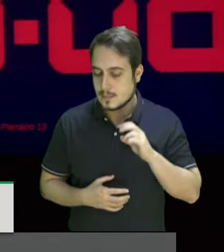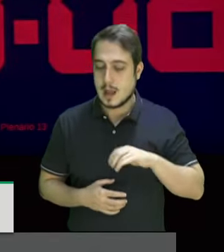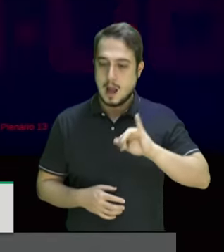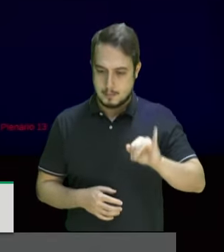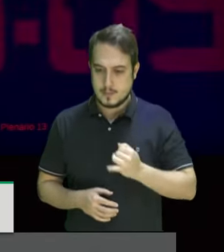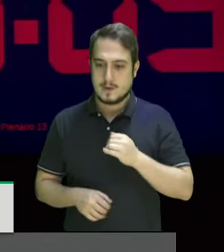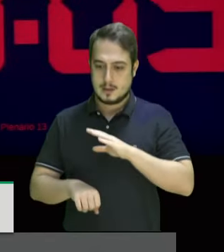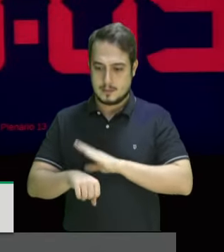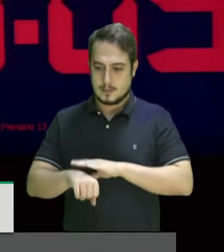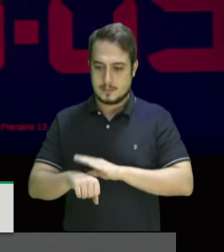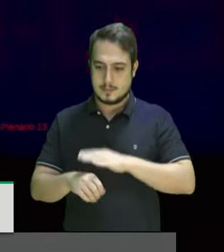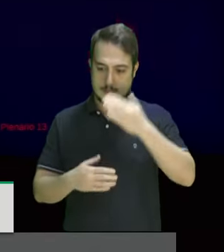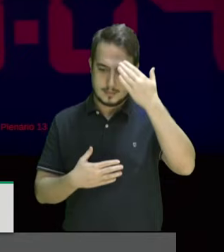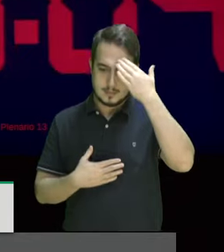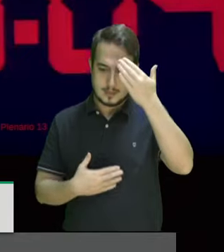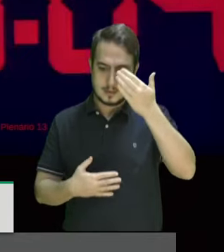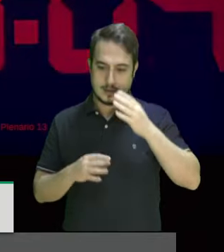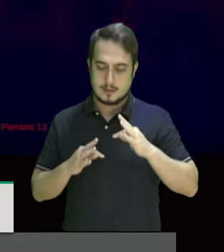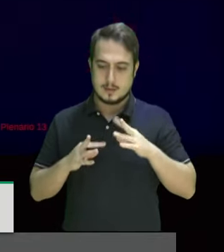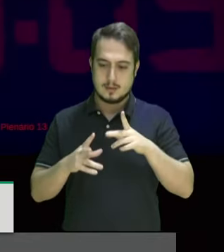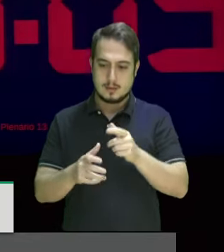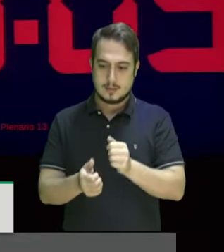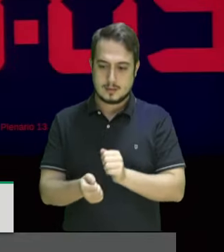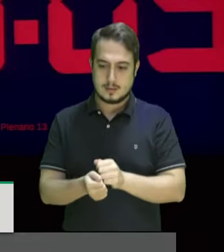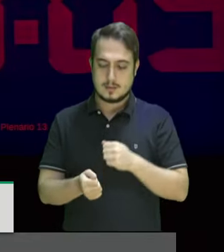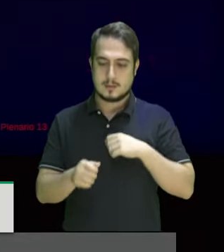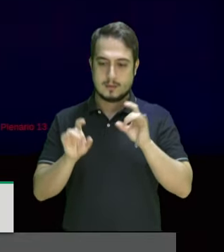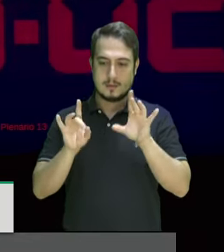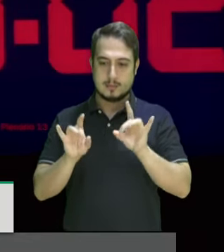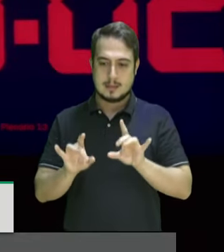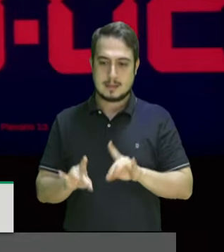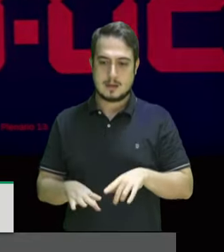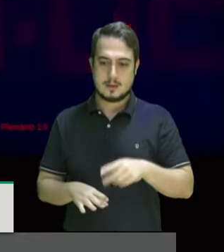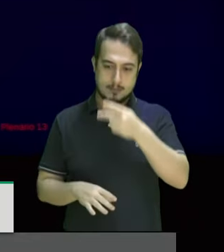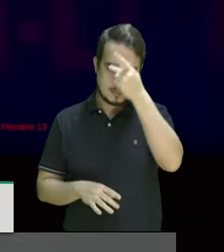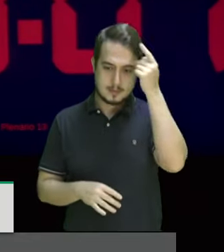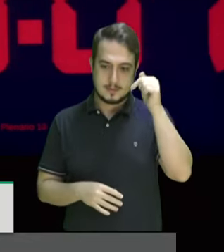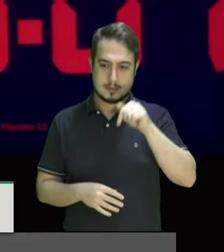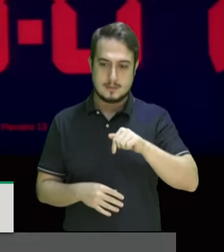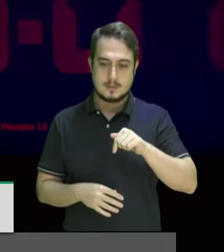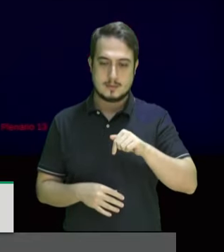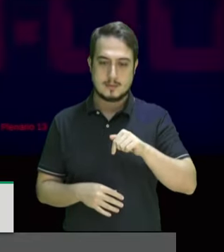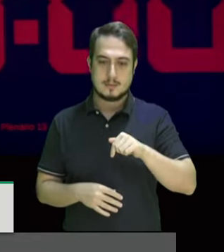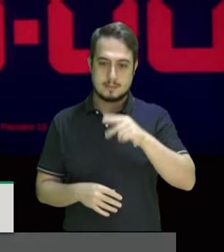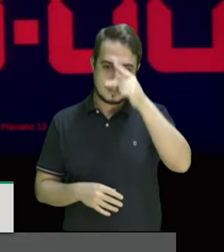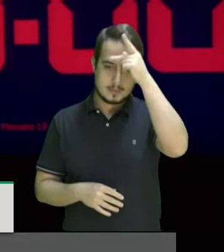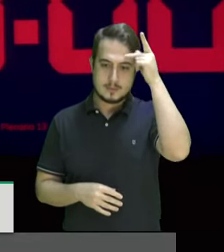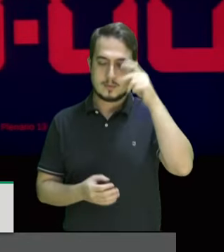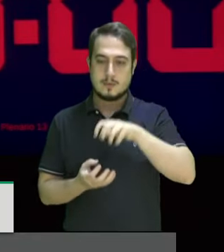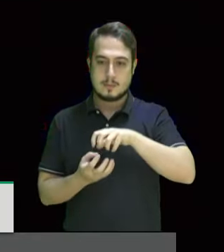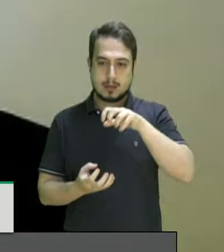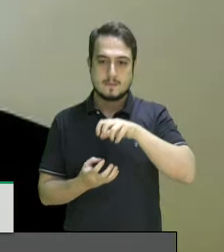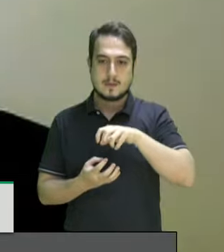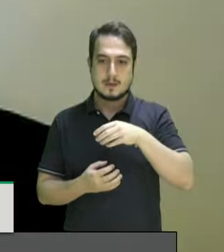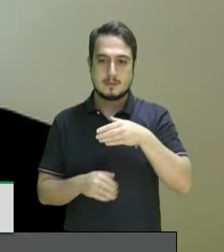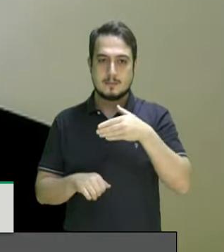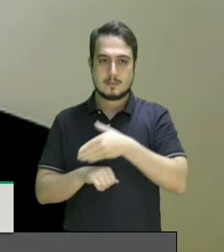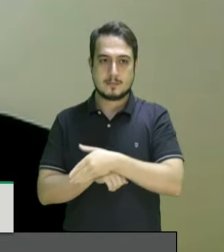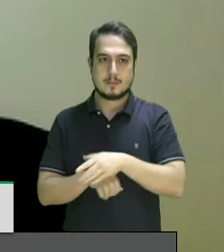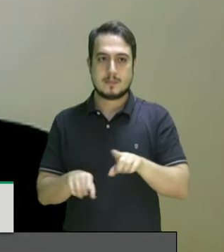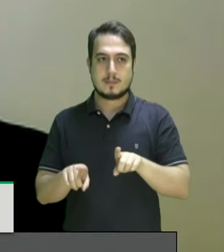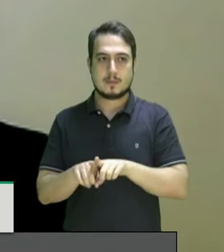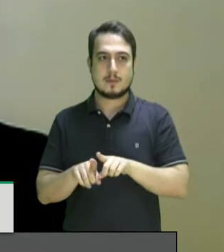a todas e todos fazendo uma especial referência mais velhas e mais velhas que estão aqui e que